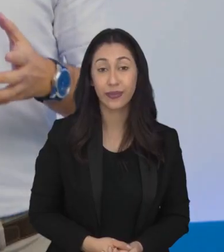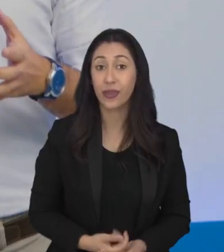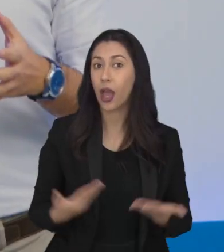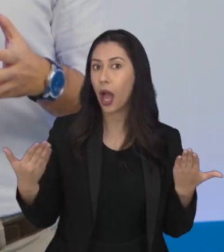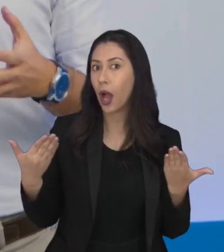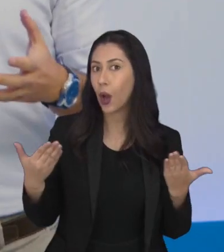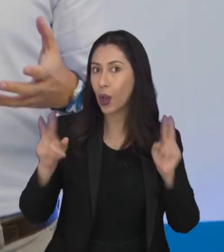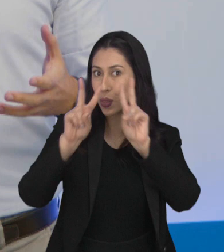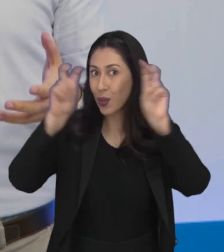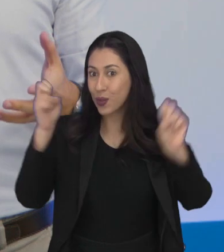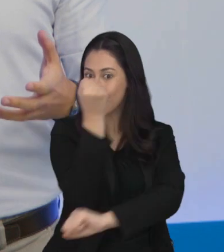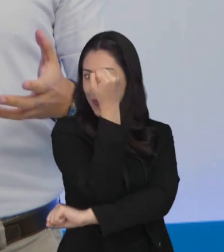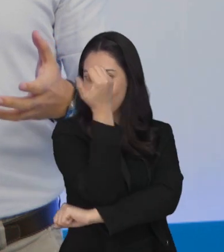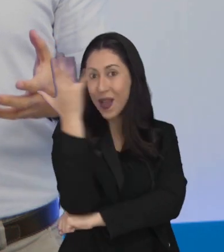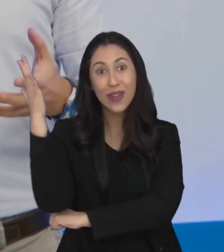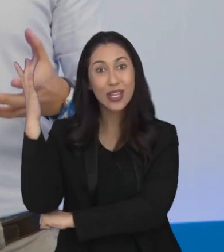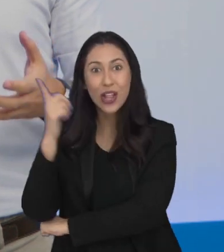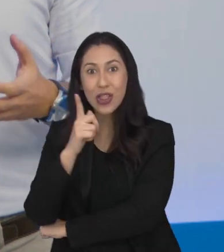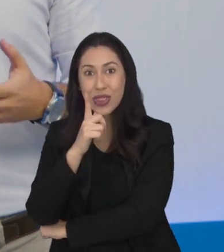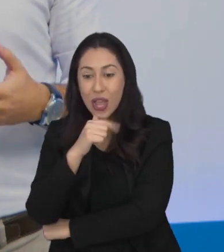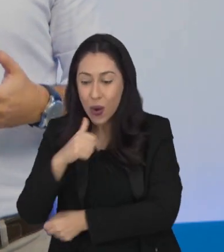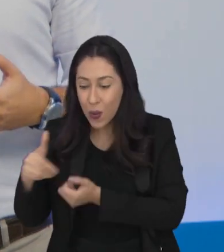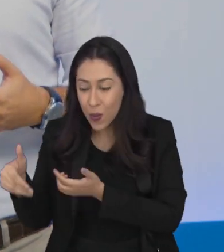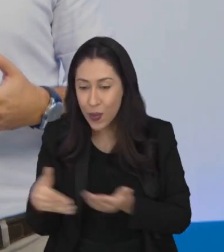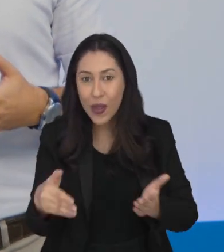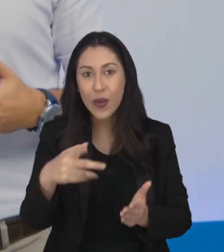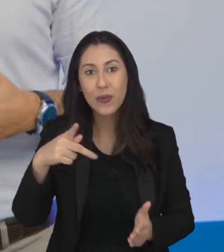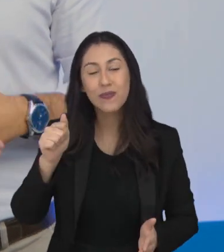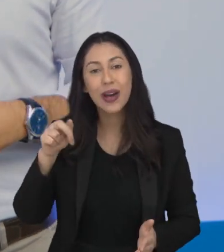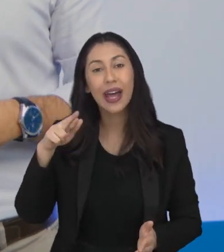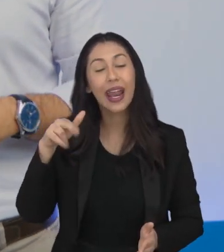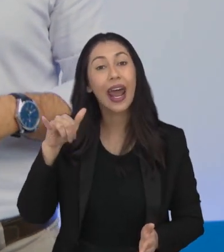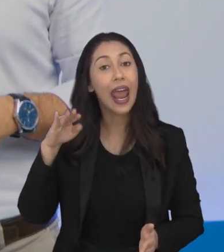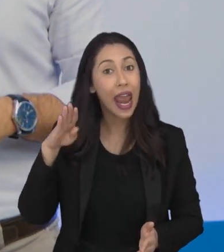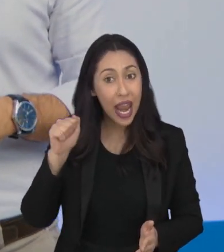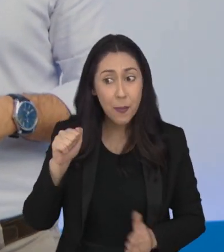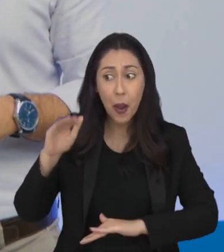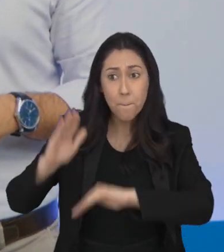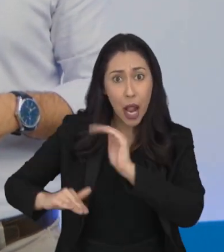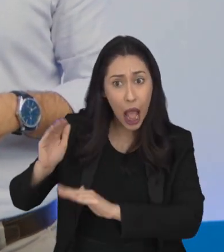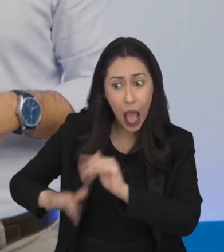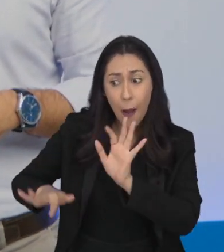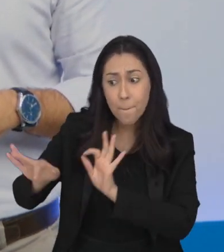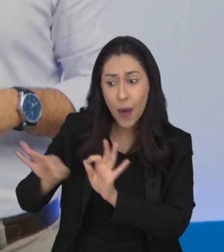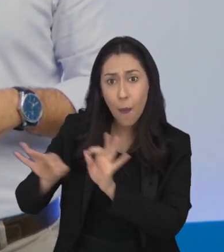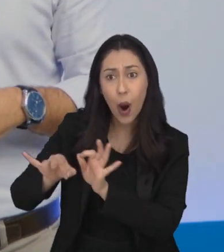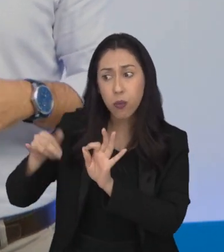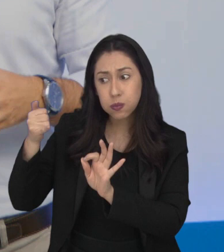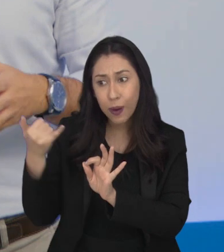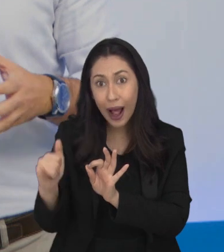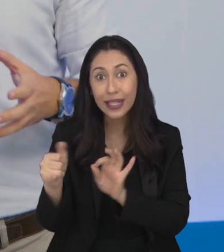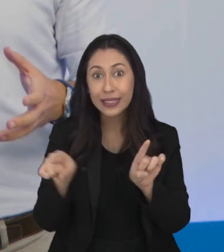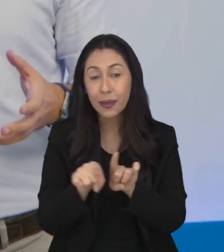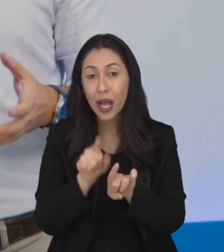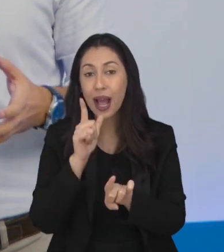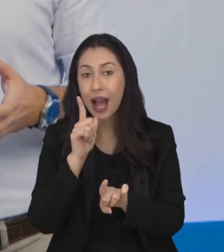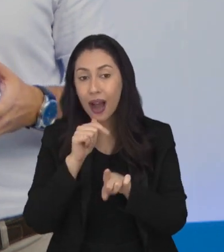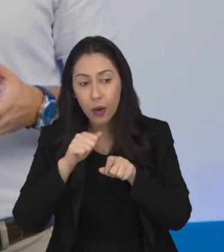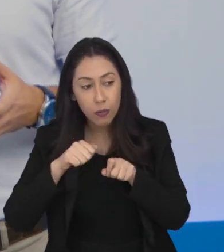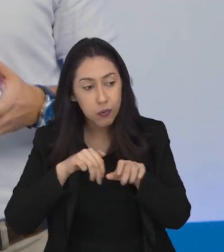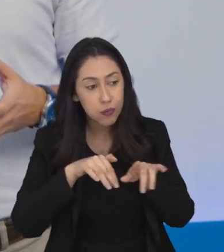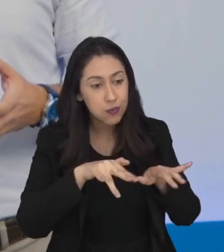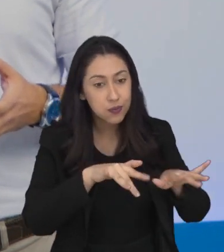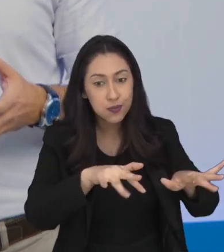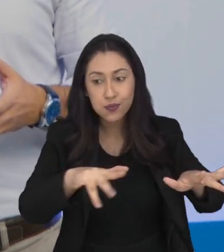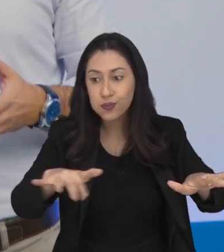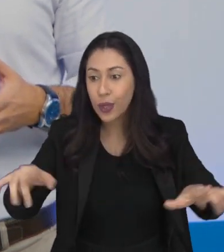E falando agora de meio ambiente, o nosso Rio Paraíba do Sul, responsável pela geração de energia e abastecimento de várias cidades aqui na